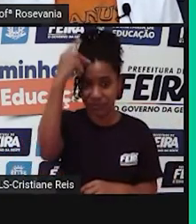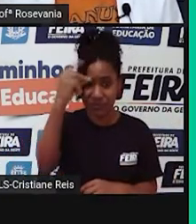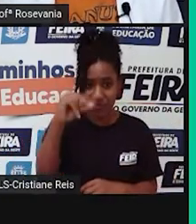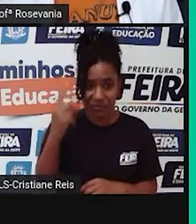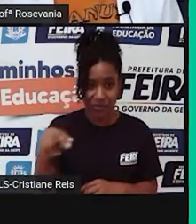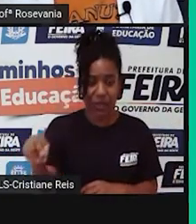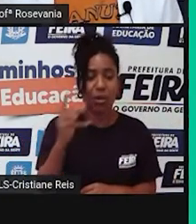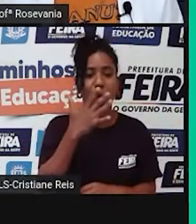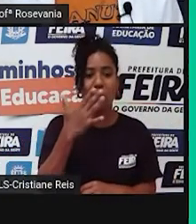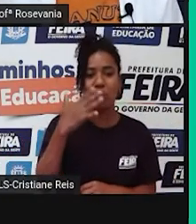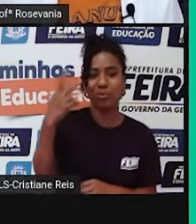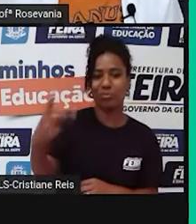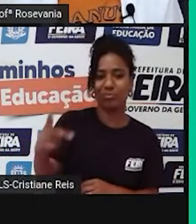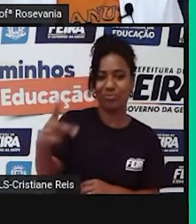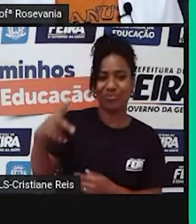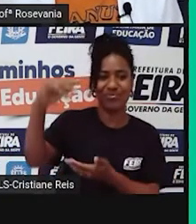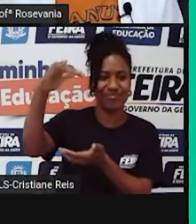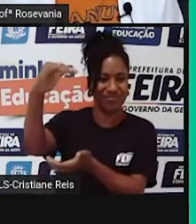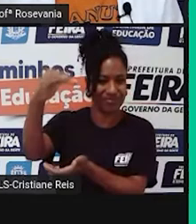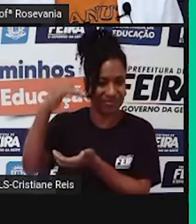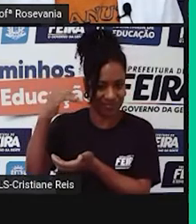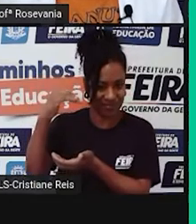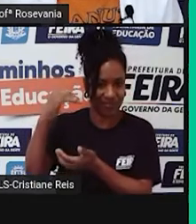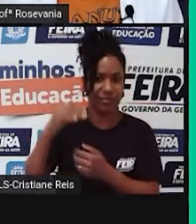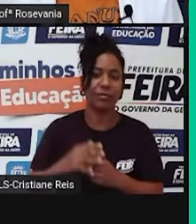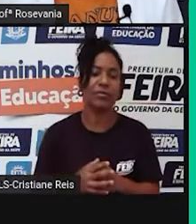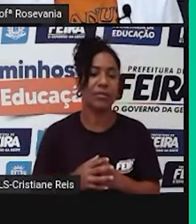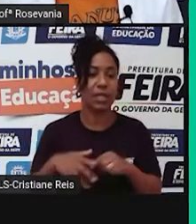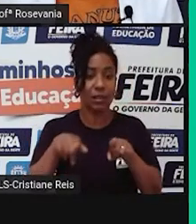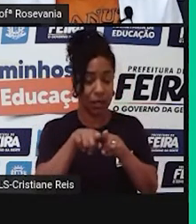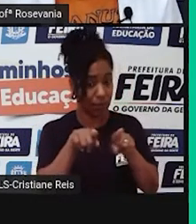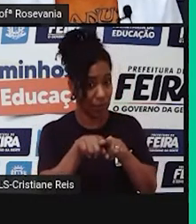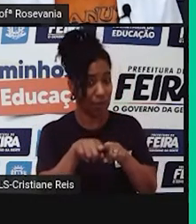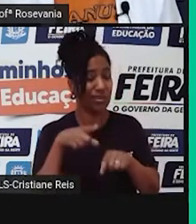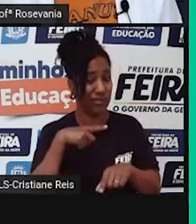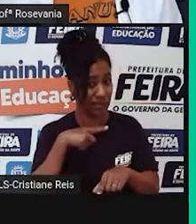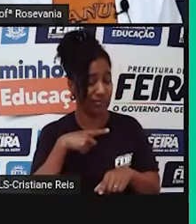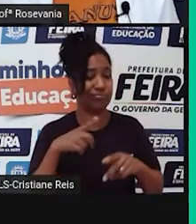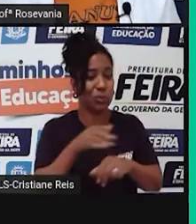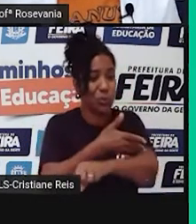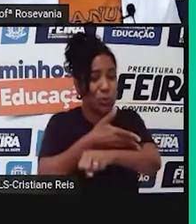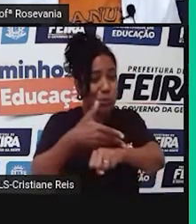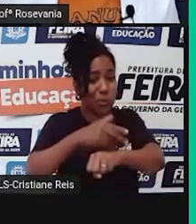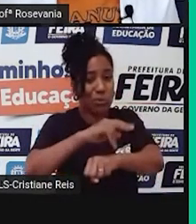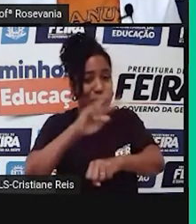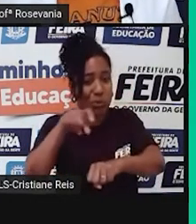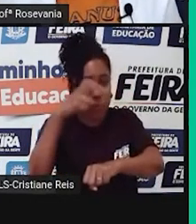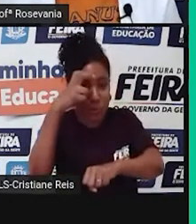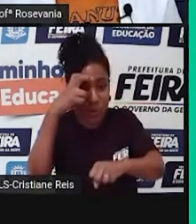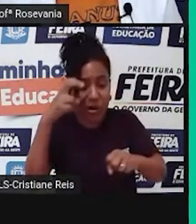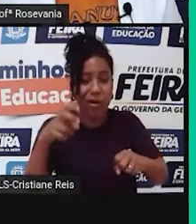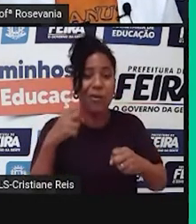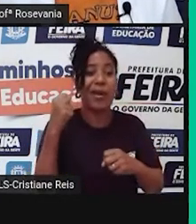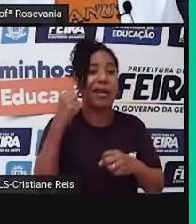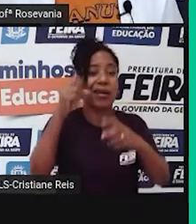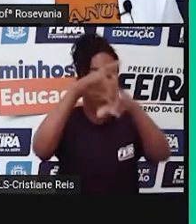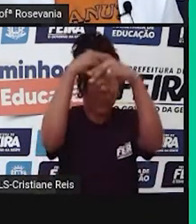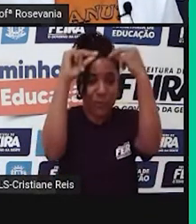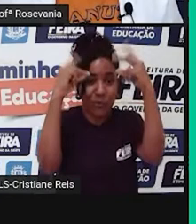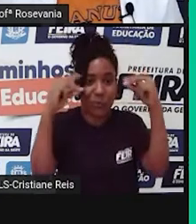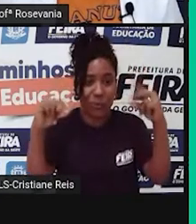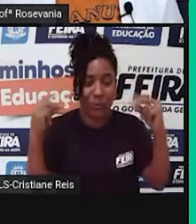orixás. Aqui a questão do candomblé, que é forte até hoje, principalmente aqui na Bahia, né,